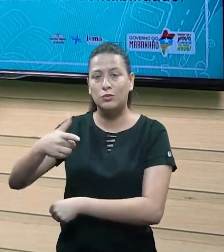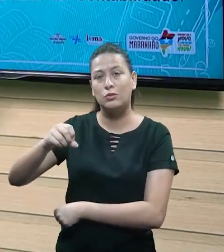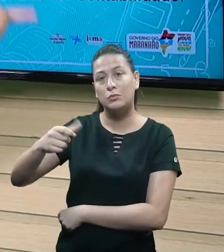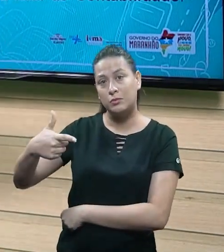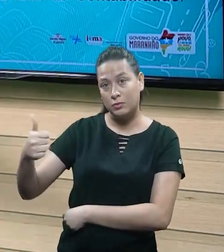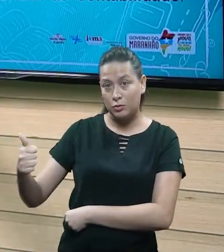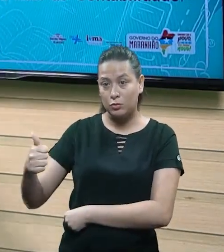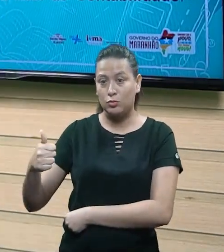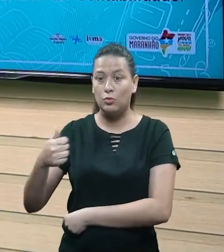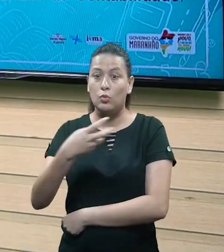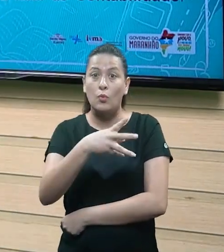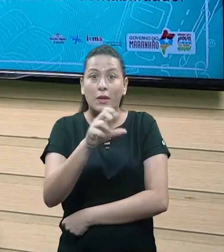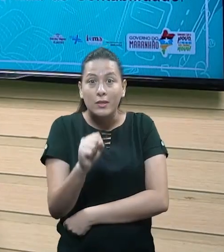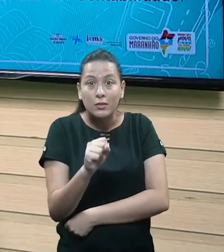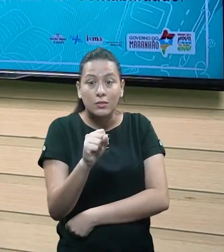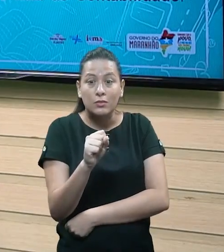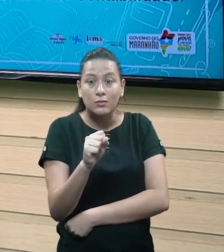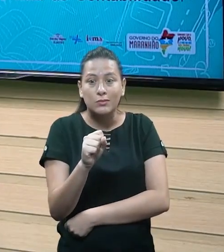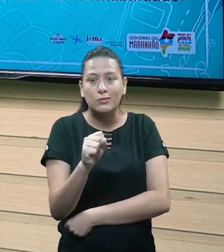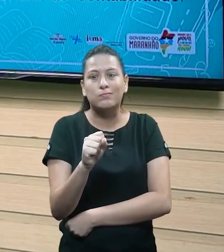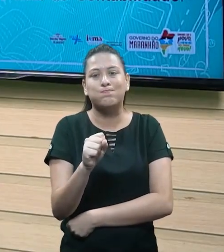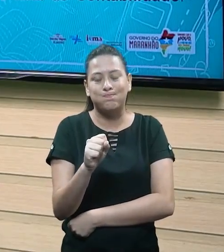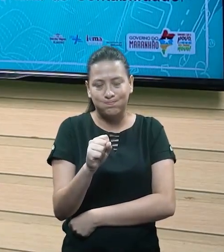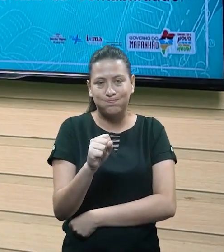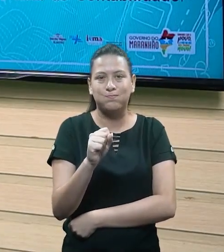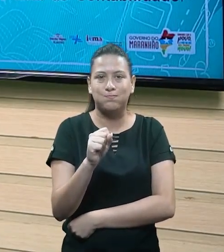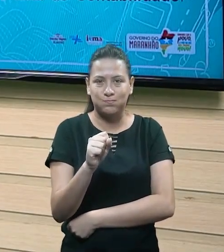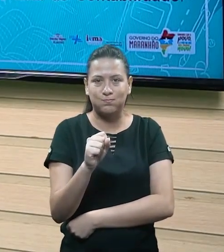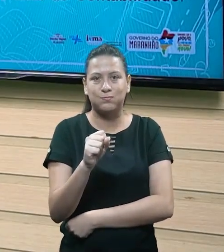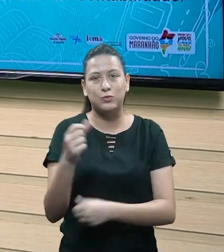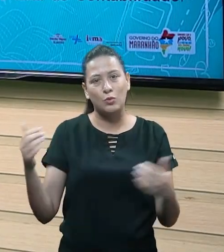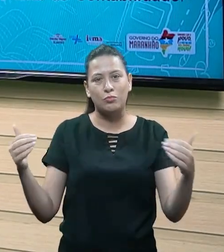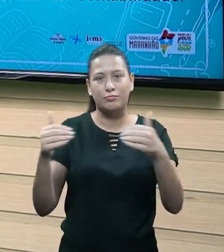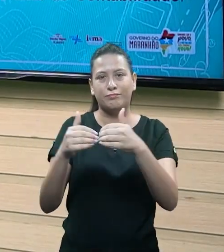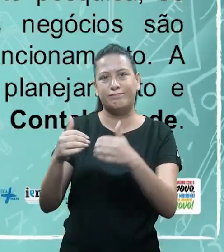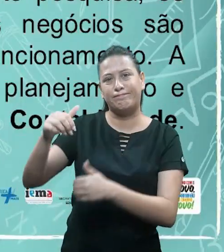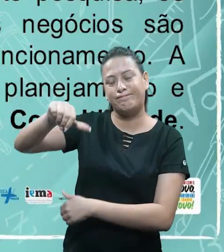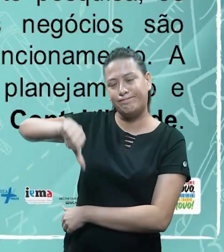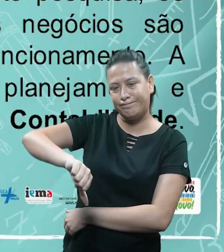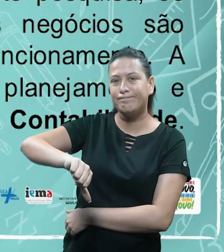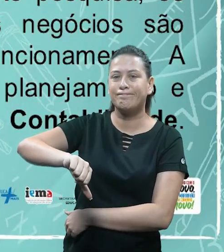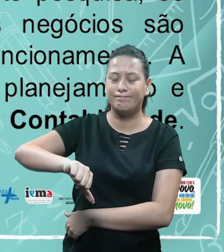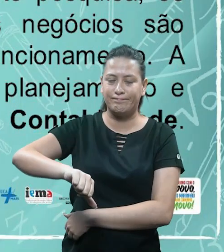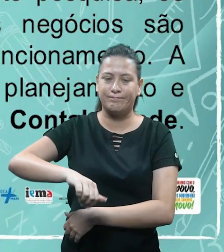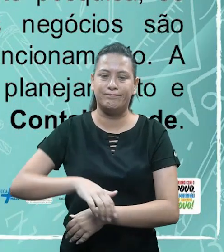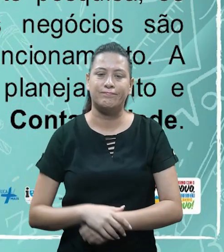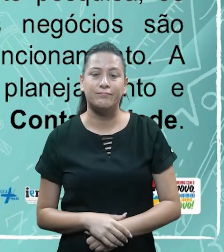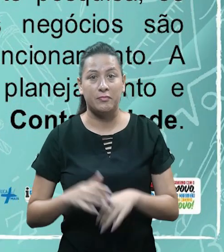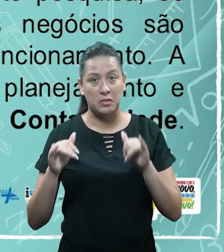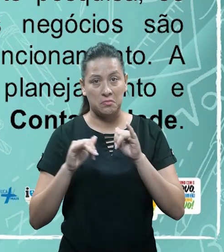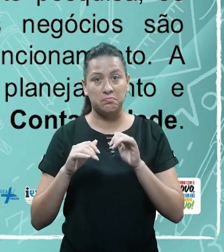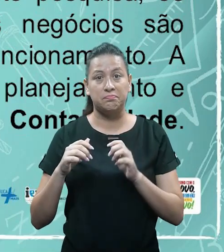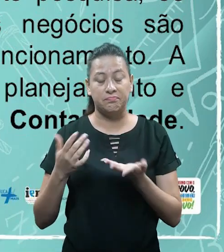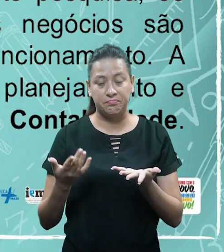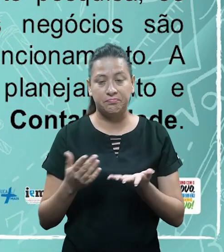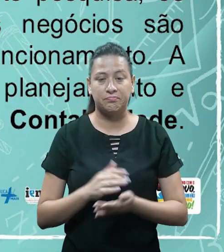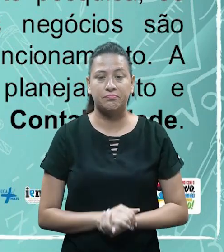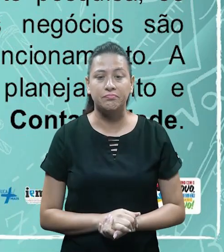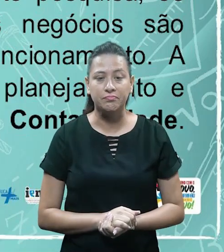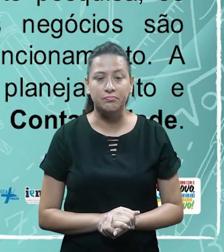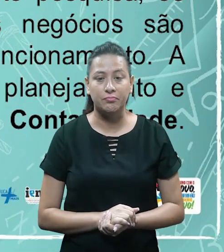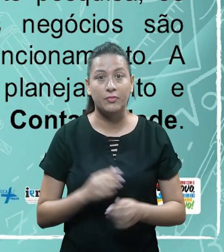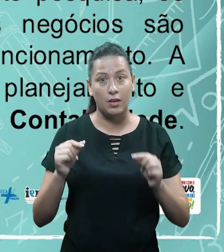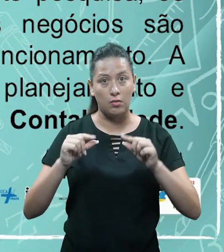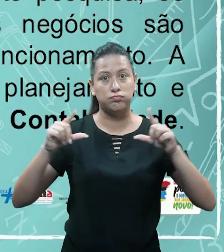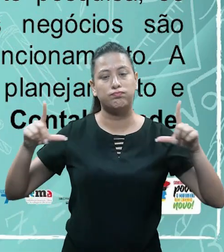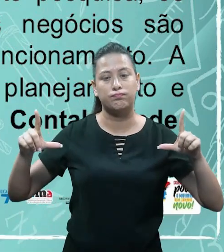fecharam nos primeiros 12 meses. É um dado muito alto, tá? E a principal casa dessa mortalidade, ou